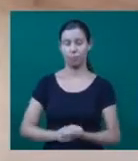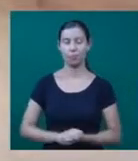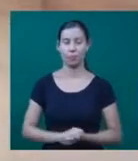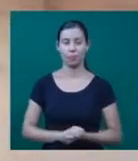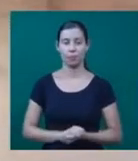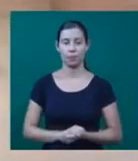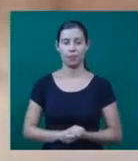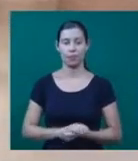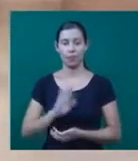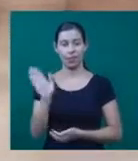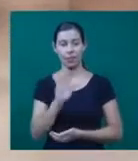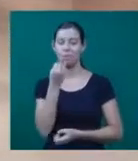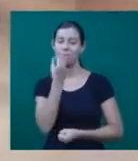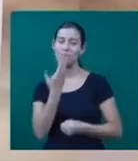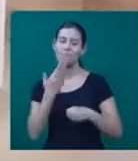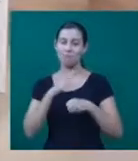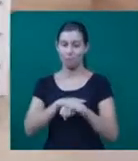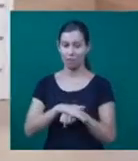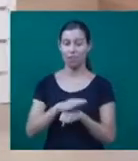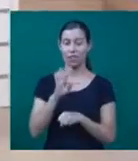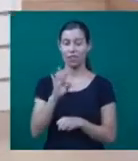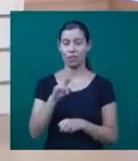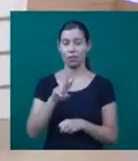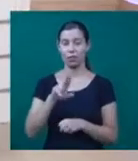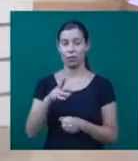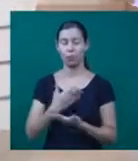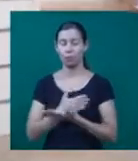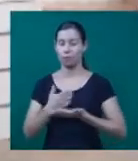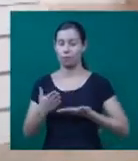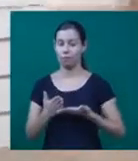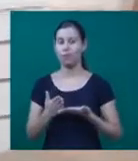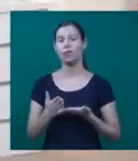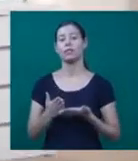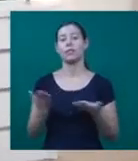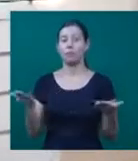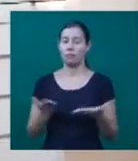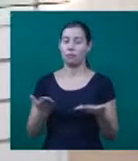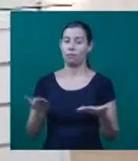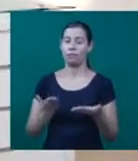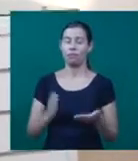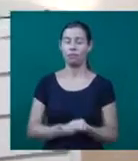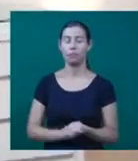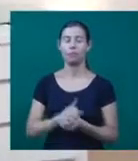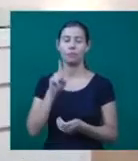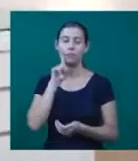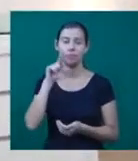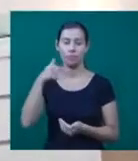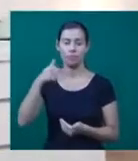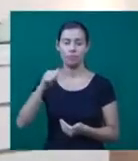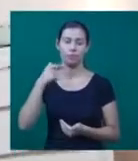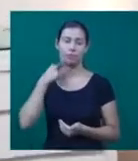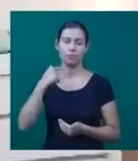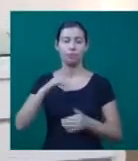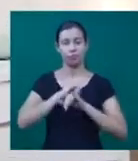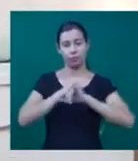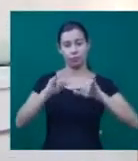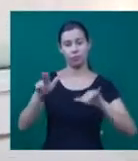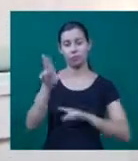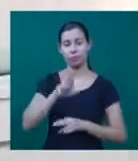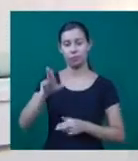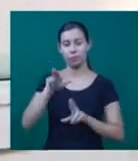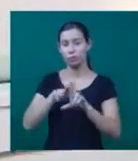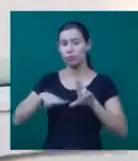Olá, boa noite pra você. O TV Notícias desta quarta-feira, dia 17 de maio, começa agora e com muita informação sobre Uberlândia, a